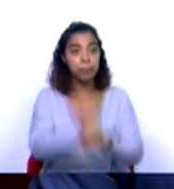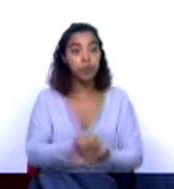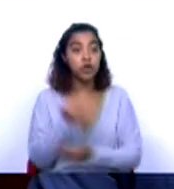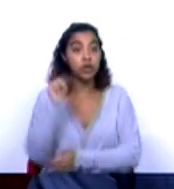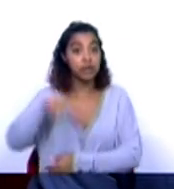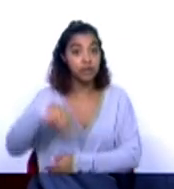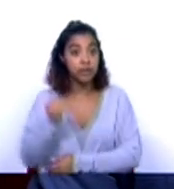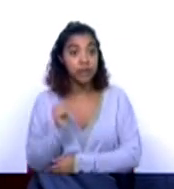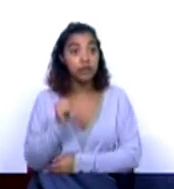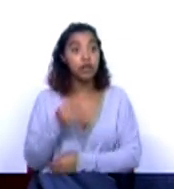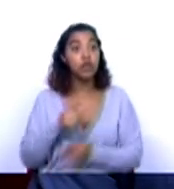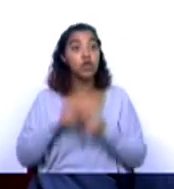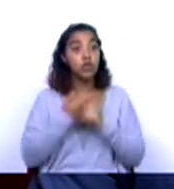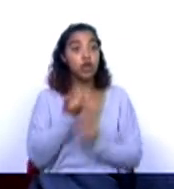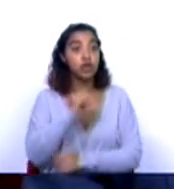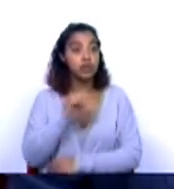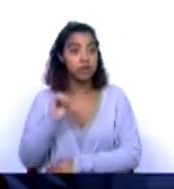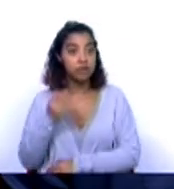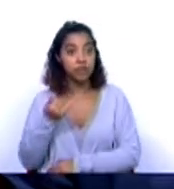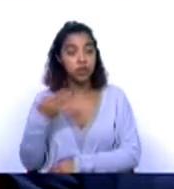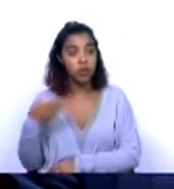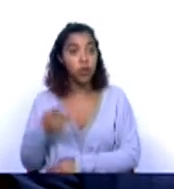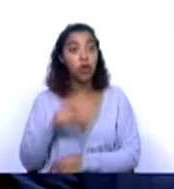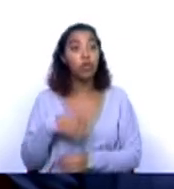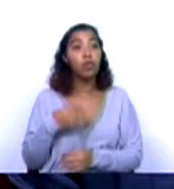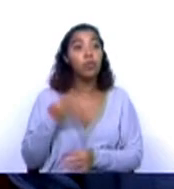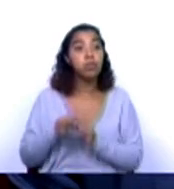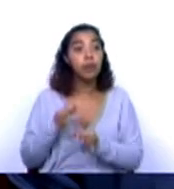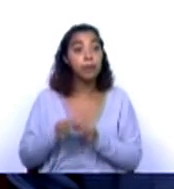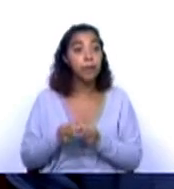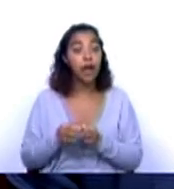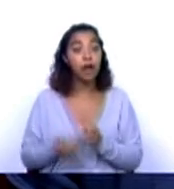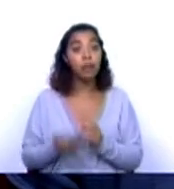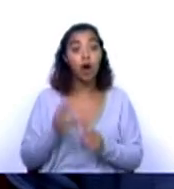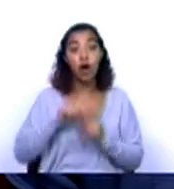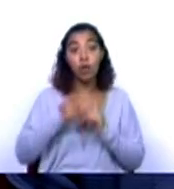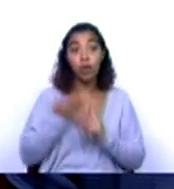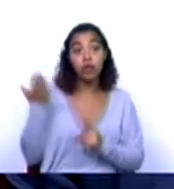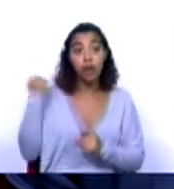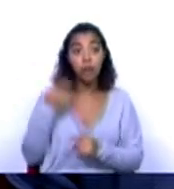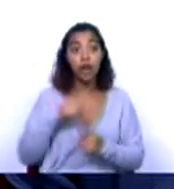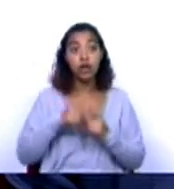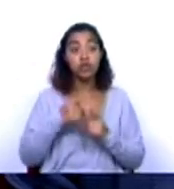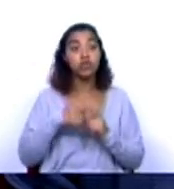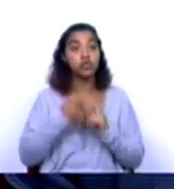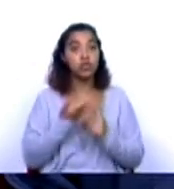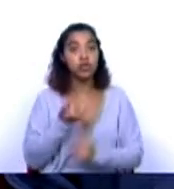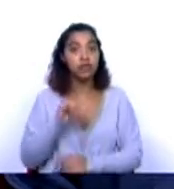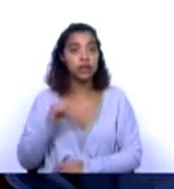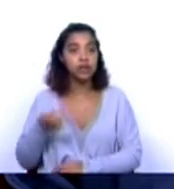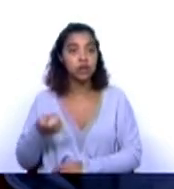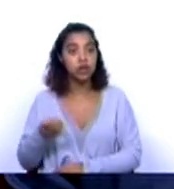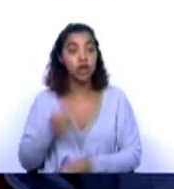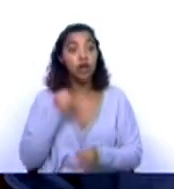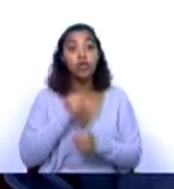SNS neste ano, 2021 a setembro, face ao ano mais produtivo anterior, em 2019, em todas as áreas de